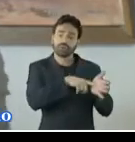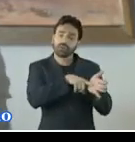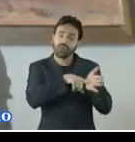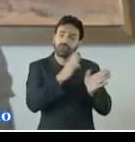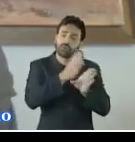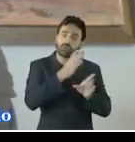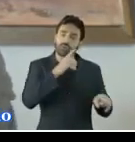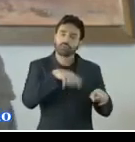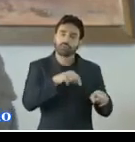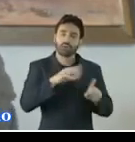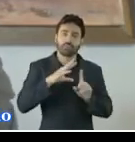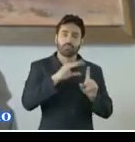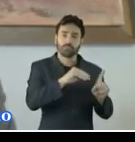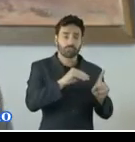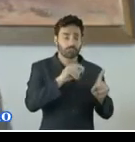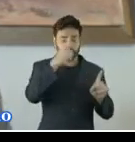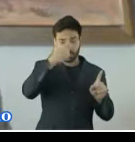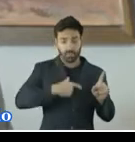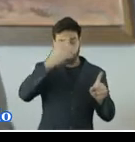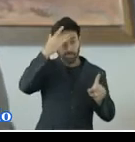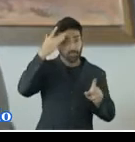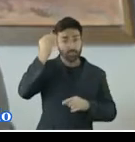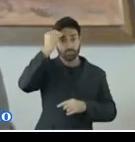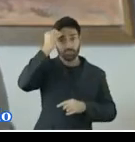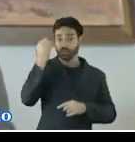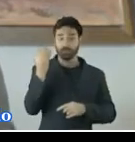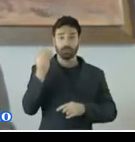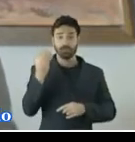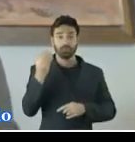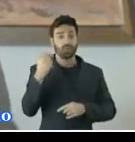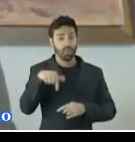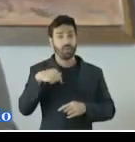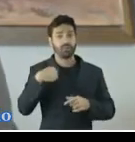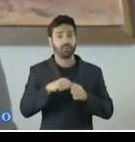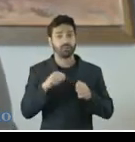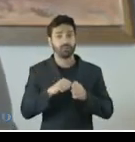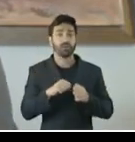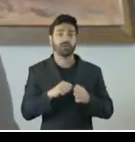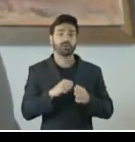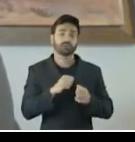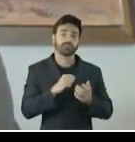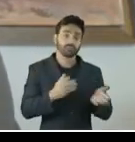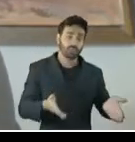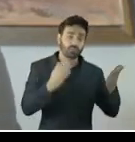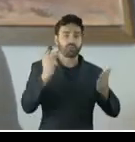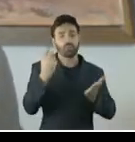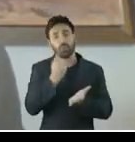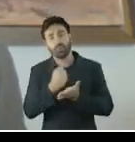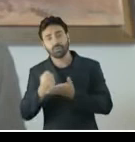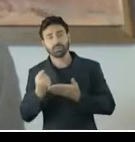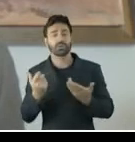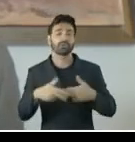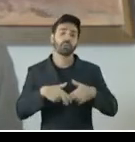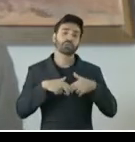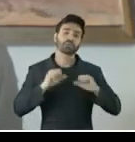sexual era a mesma que detinha a atribuição de promover ou contratar o empregado, o que poderia criar